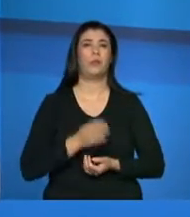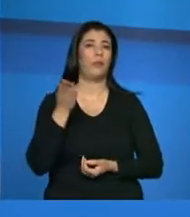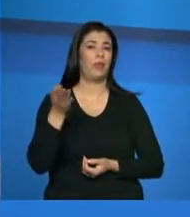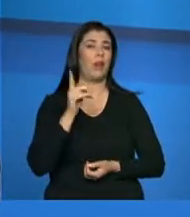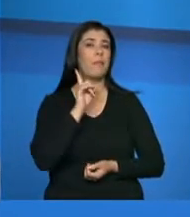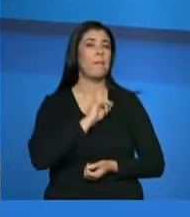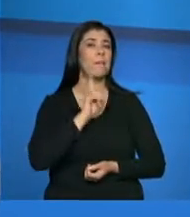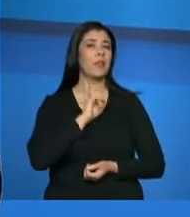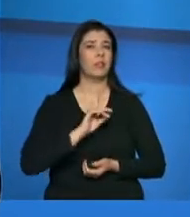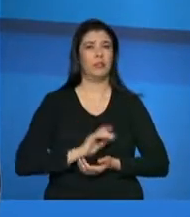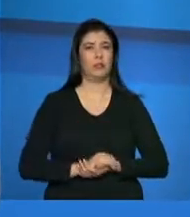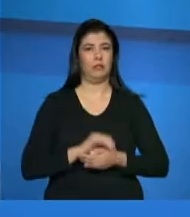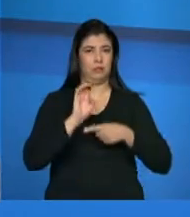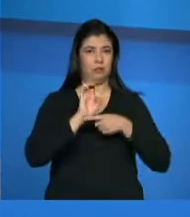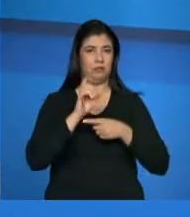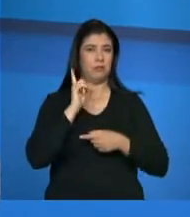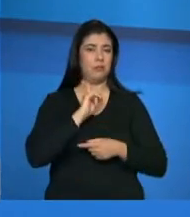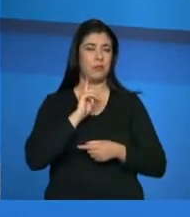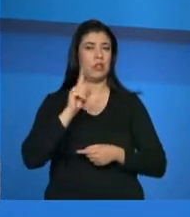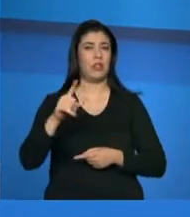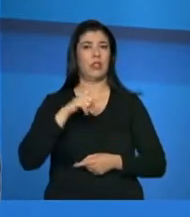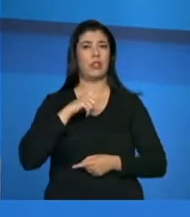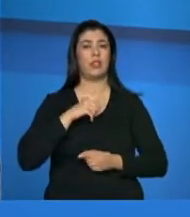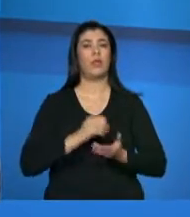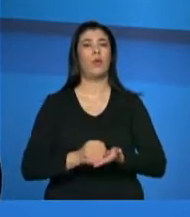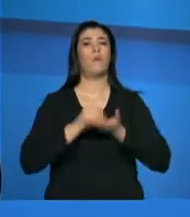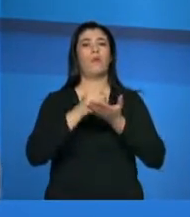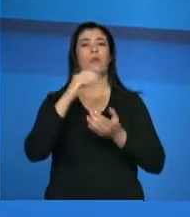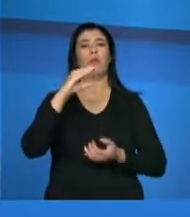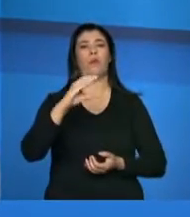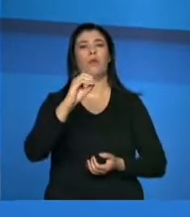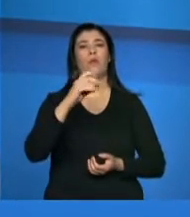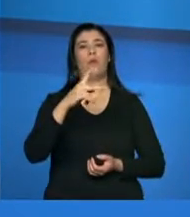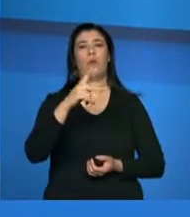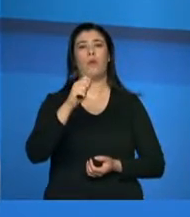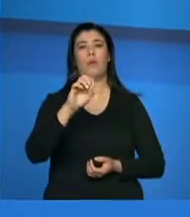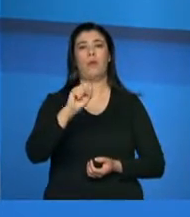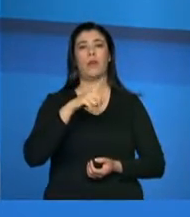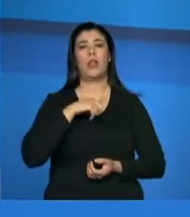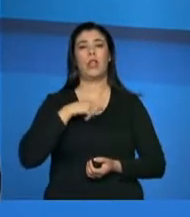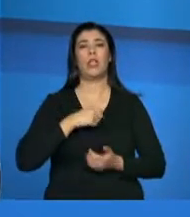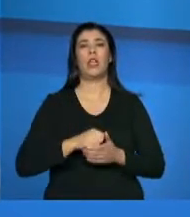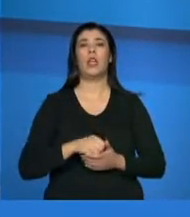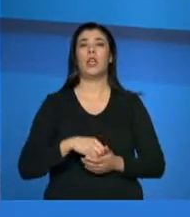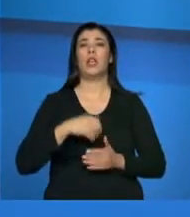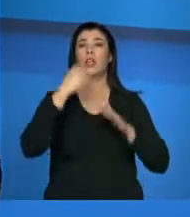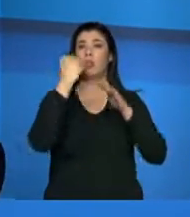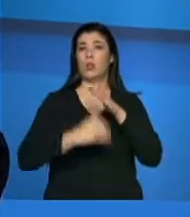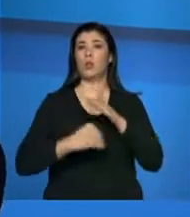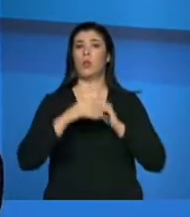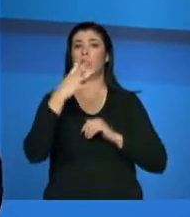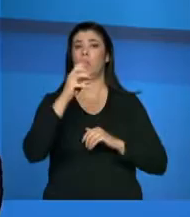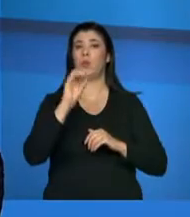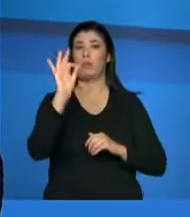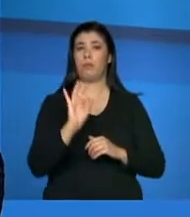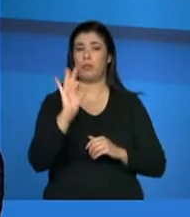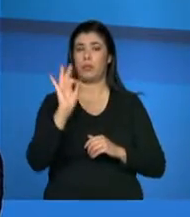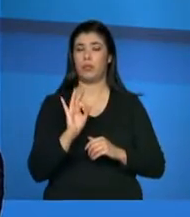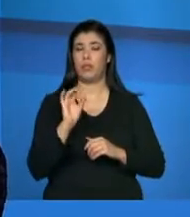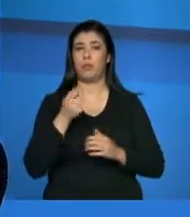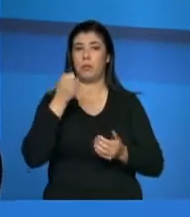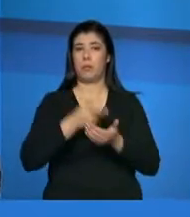Gerais, tem a Copásia, que é a parte de água e esgoto, que dá um desconto de até 40% na tarifa também, que é um programa